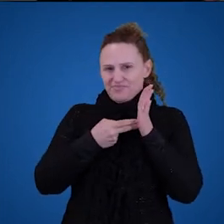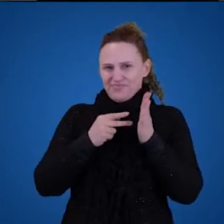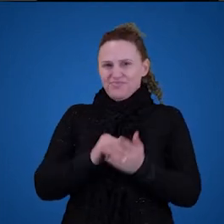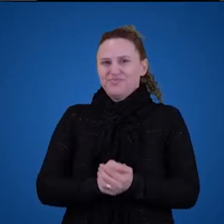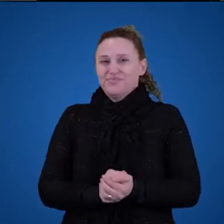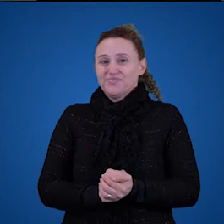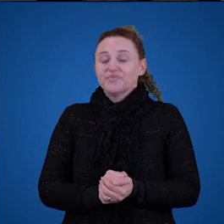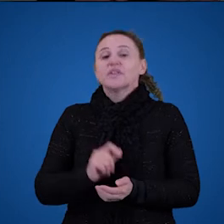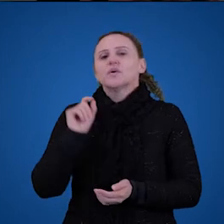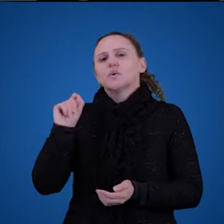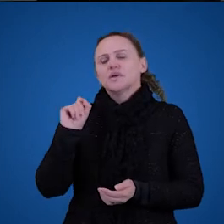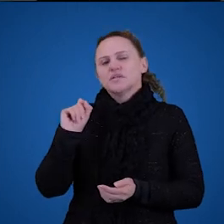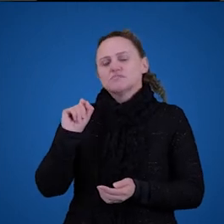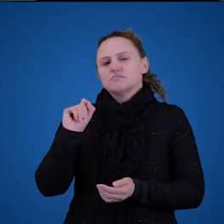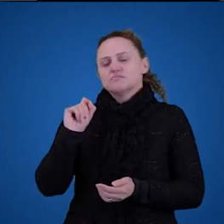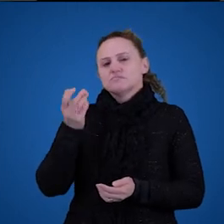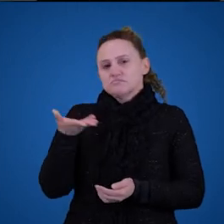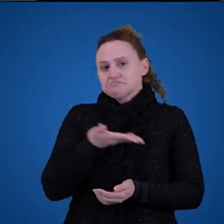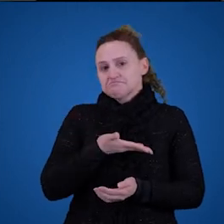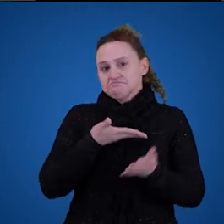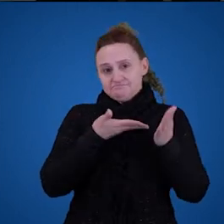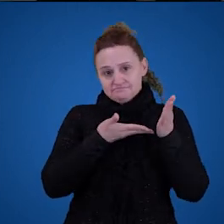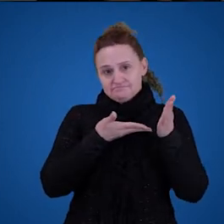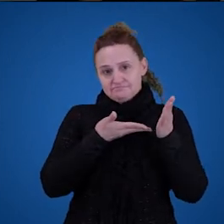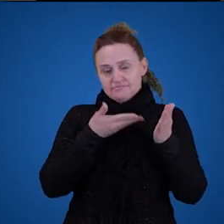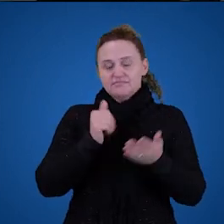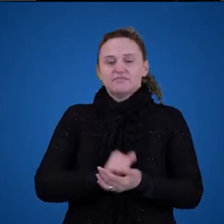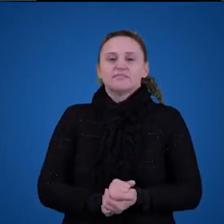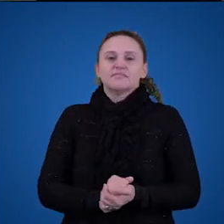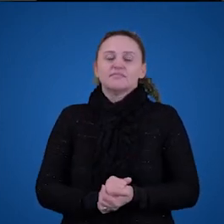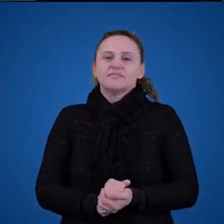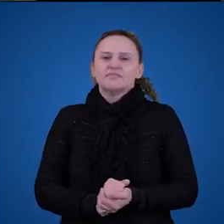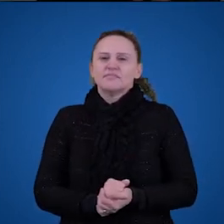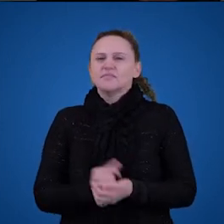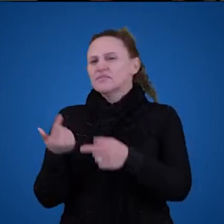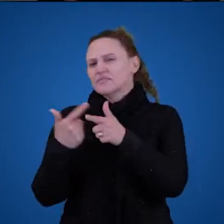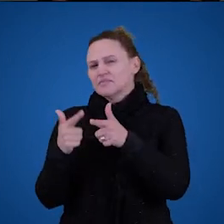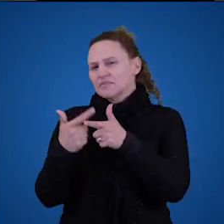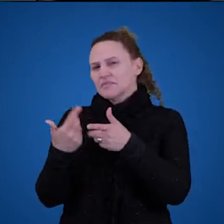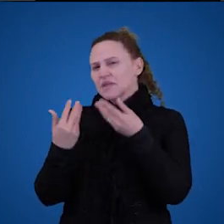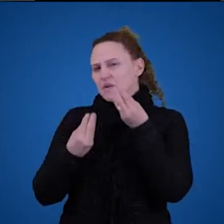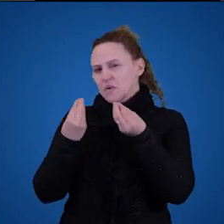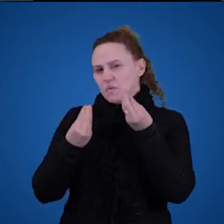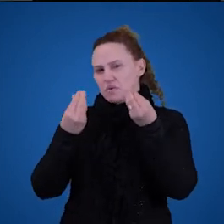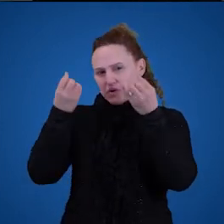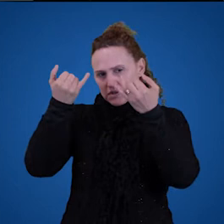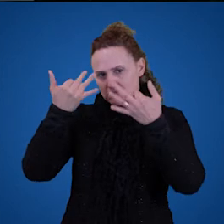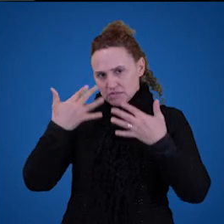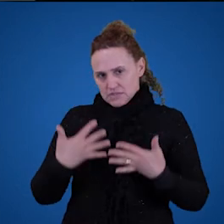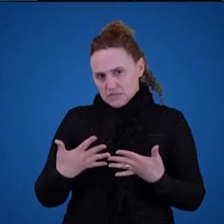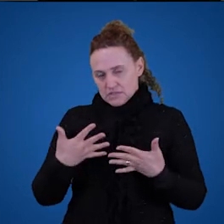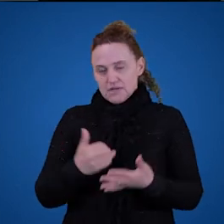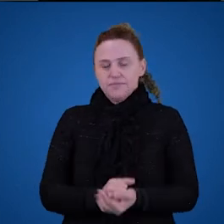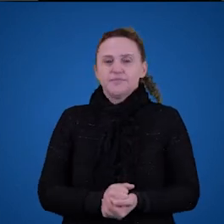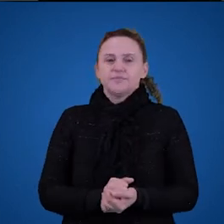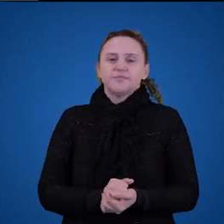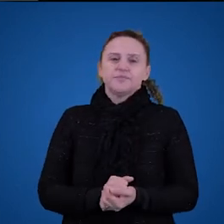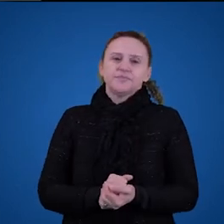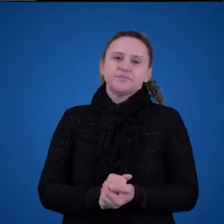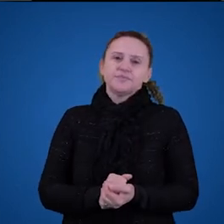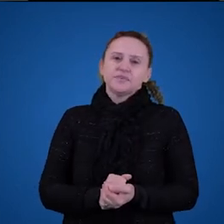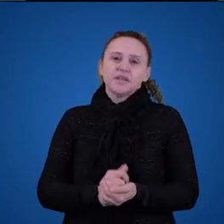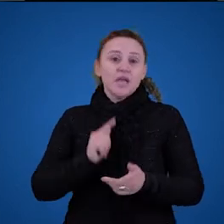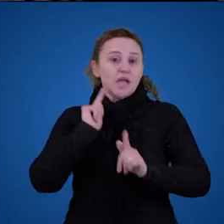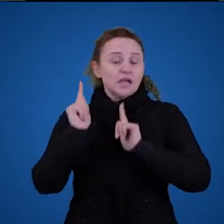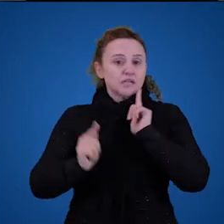contas, né? O que é o significado? Então, o problema, como sempre, é como explicar que aquilo que a gente profere, seja através do nosso